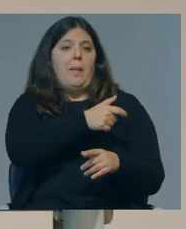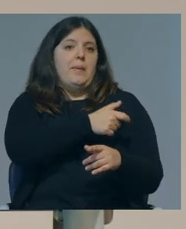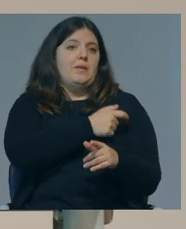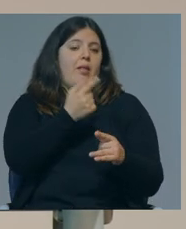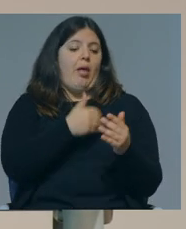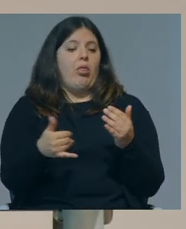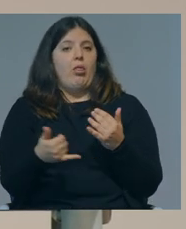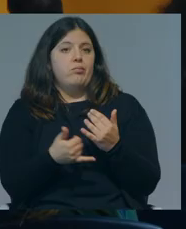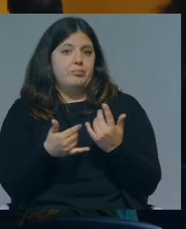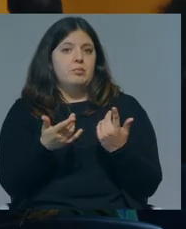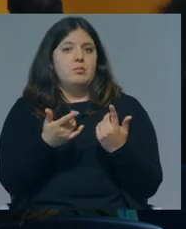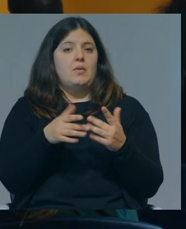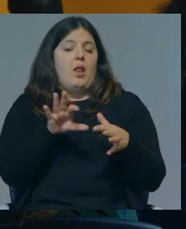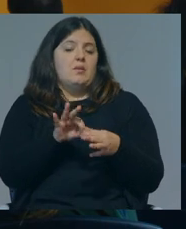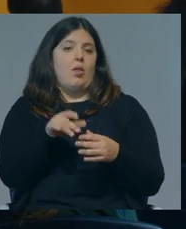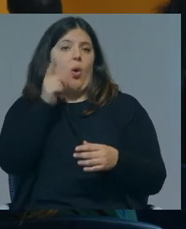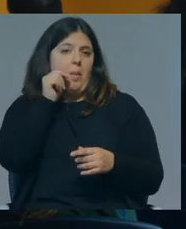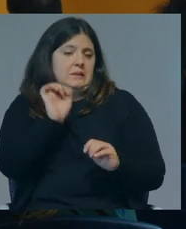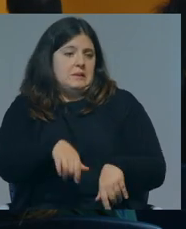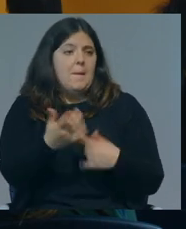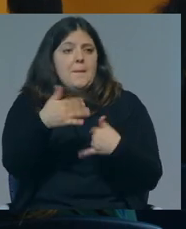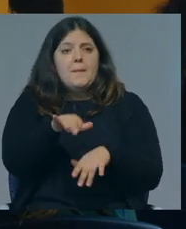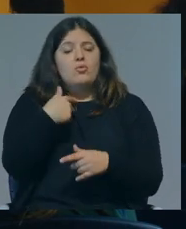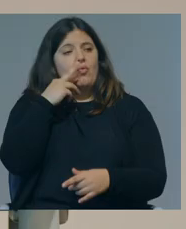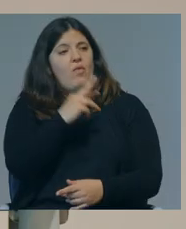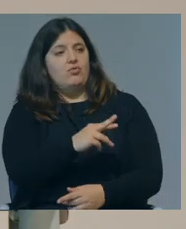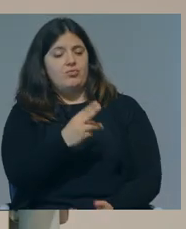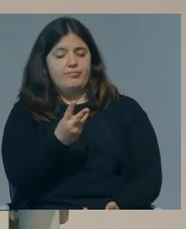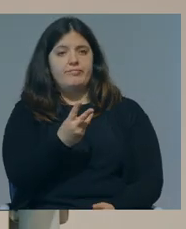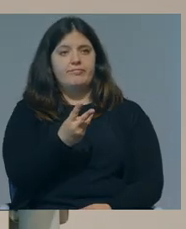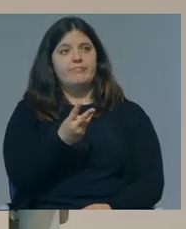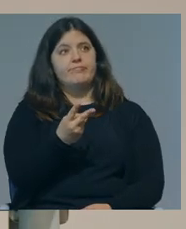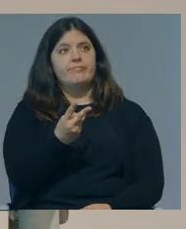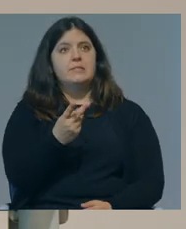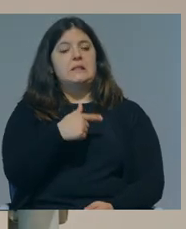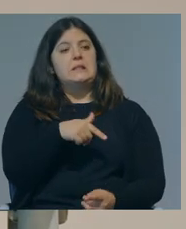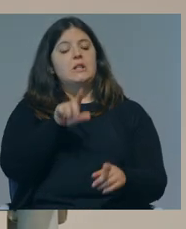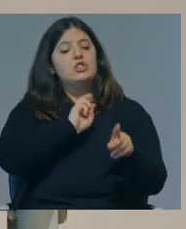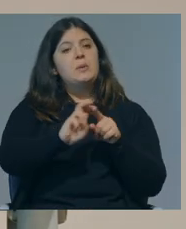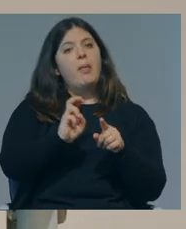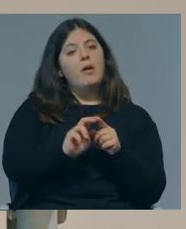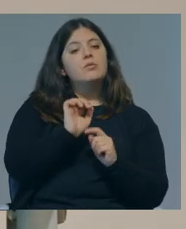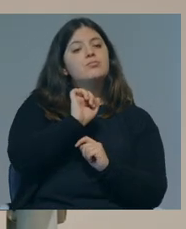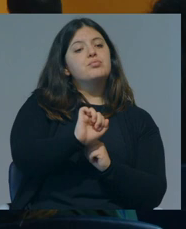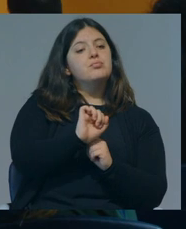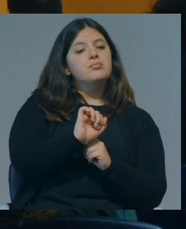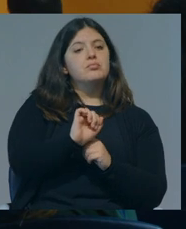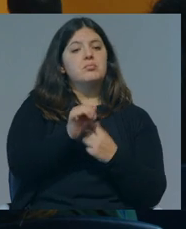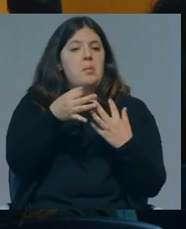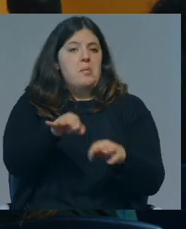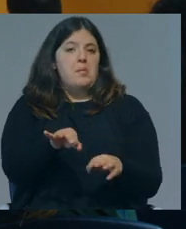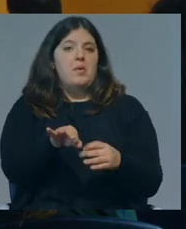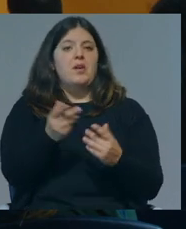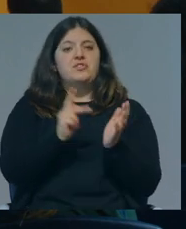ensino superior relativamente aos homens. Também é verdade que quando tu olhas para as disciplinas STEM, não é?